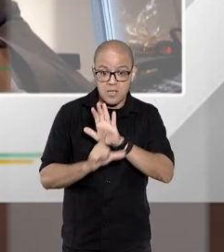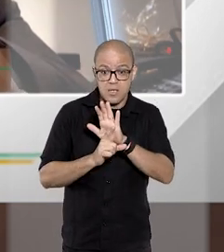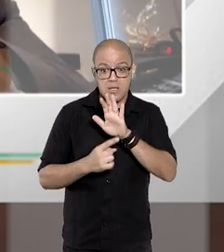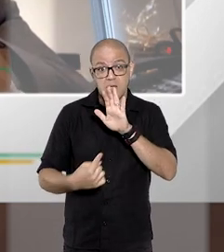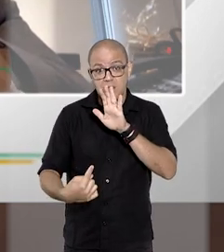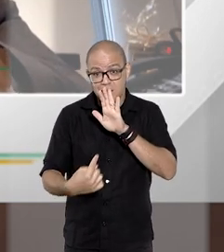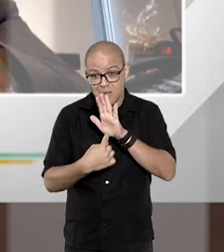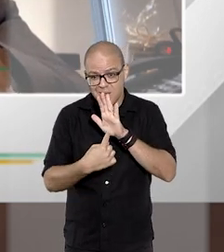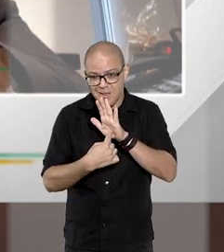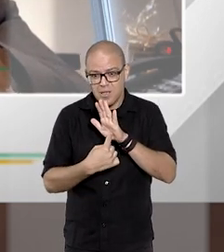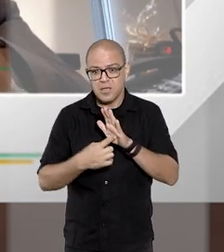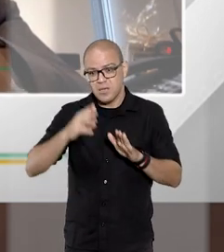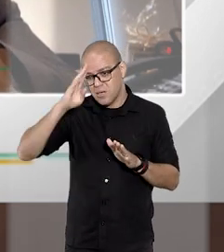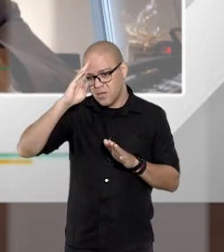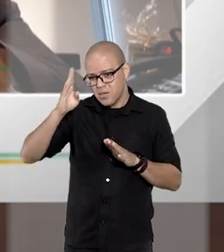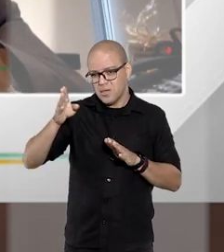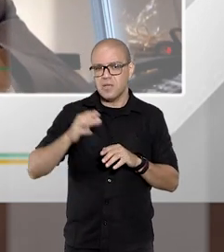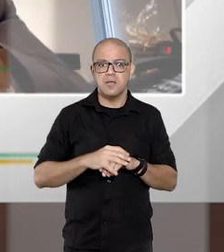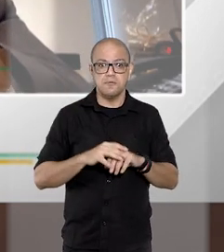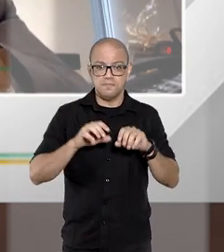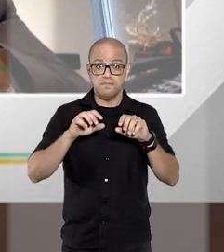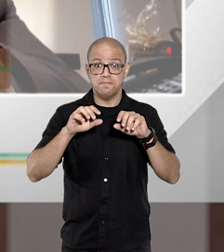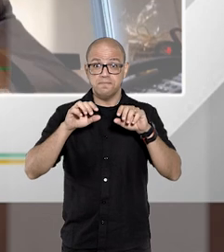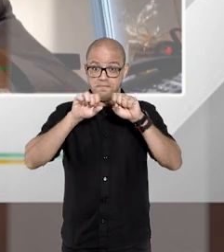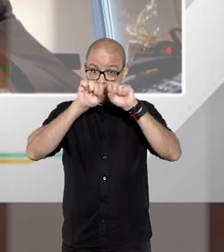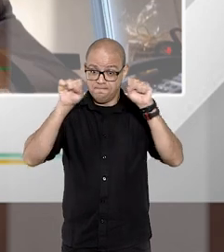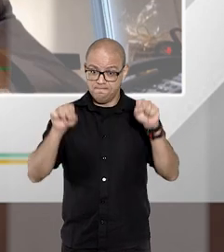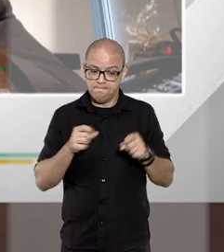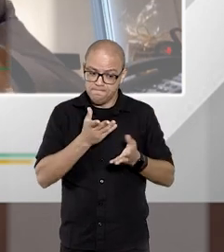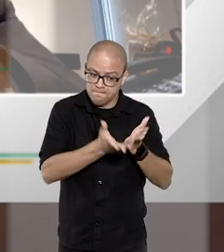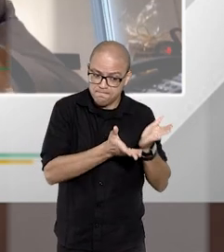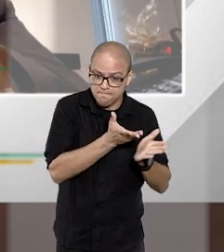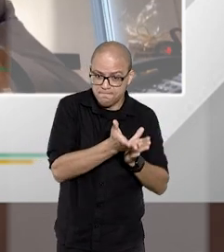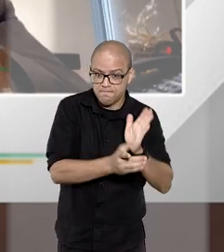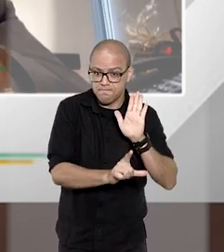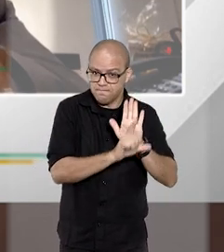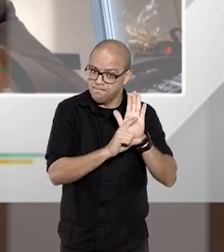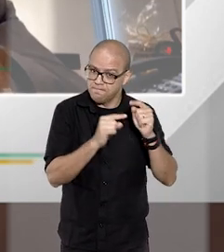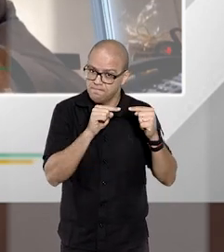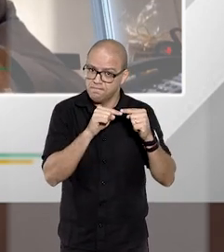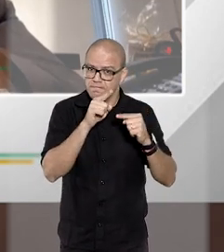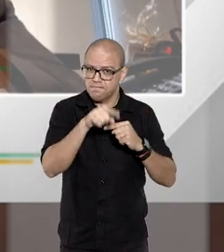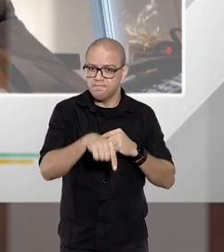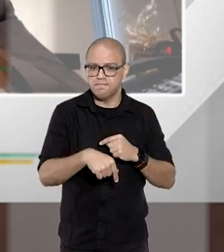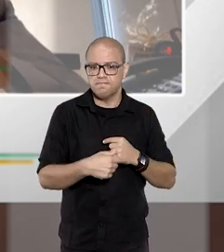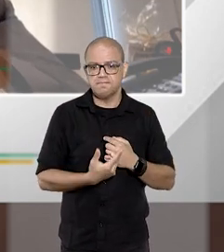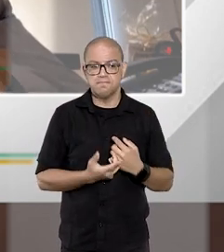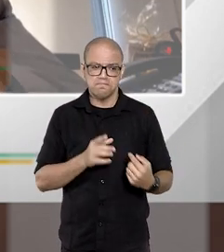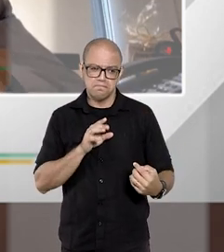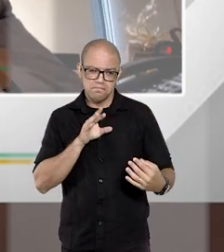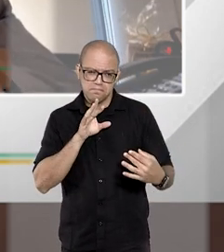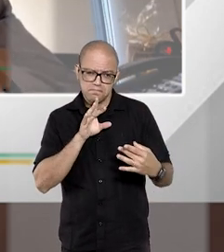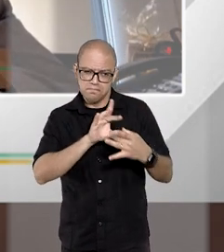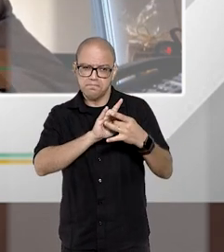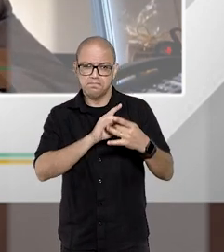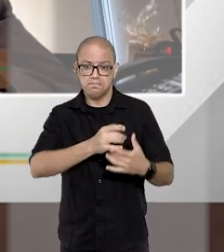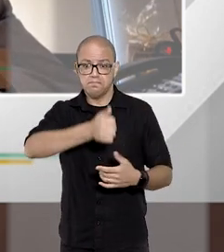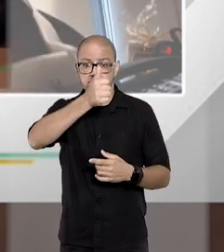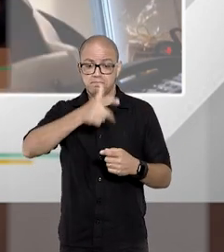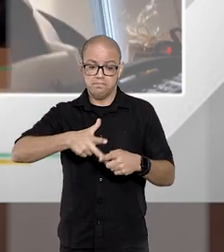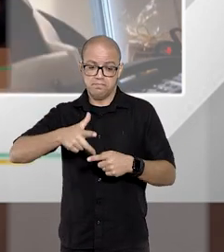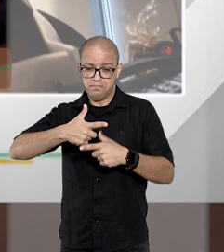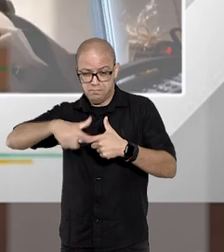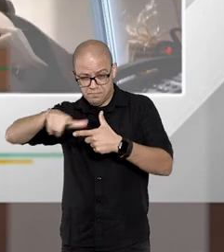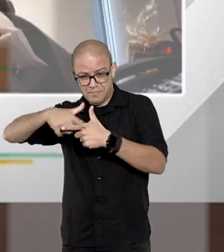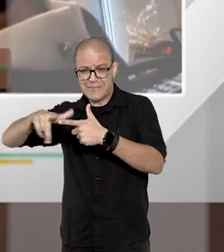leis específicas para tratar desse microsistema a forma mais aderente nos parece de resolver